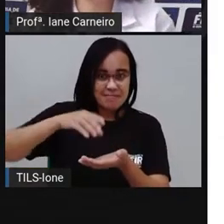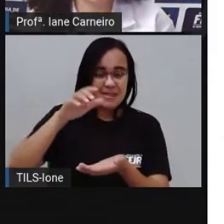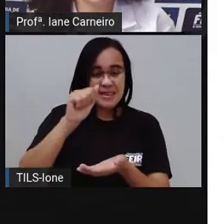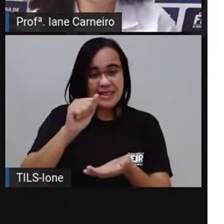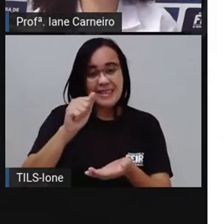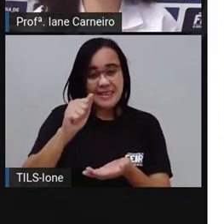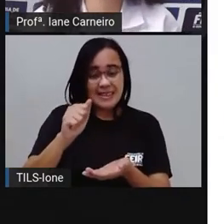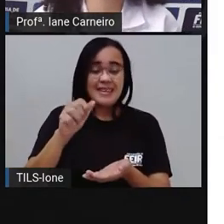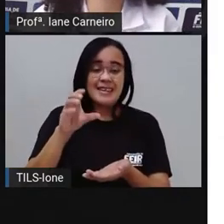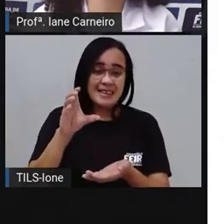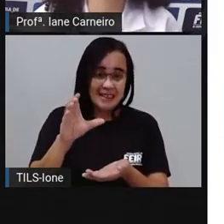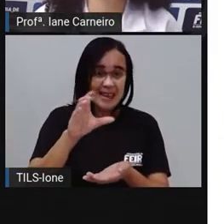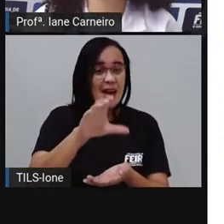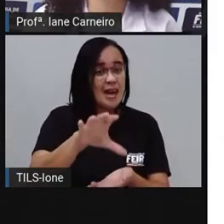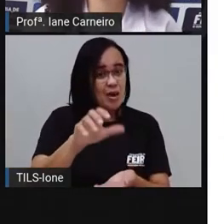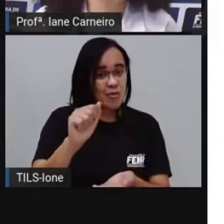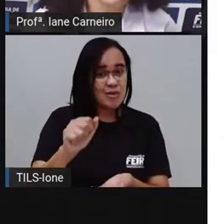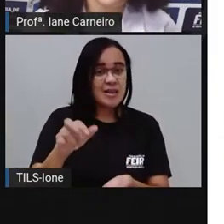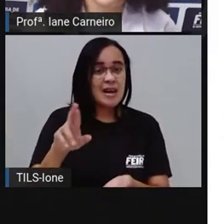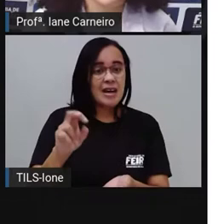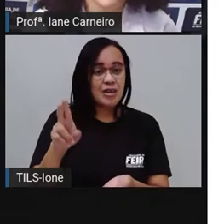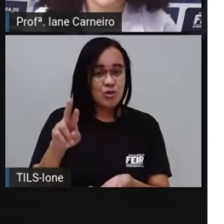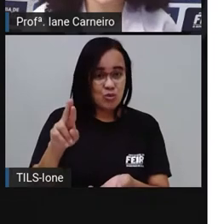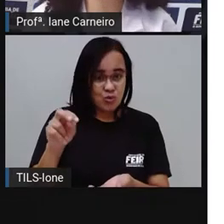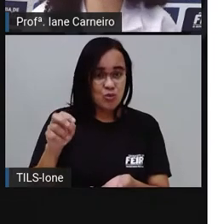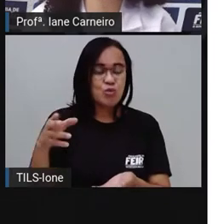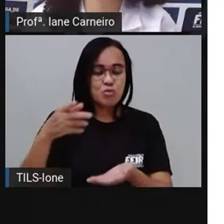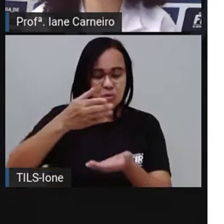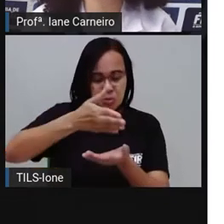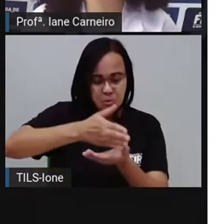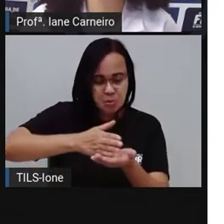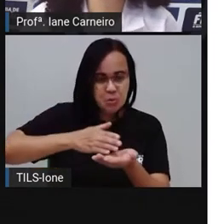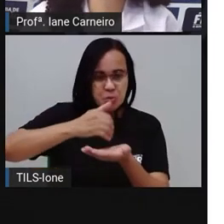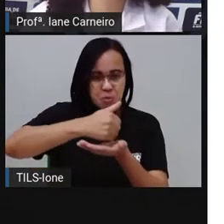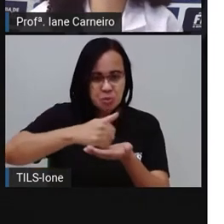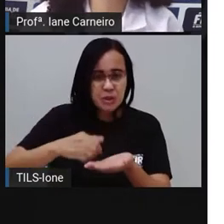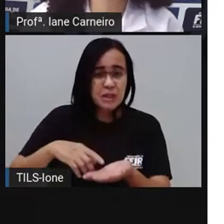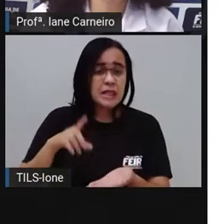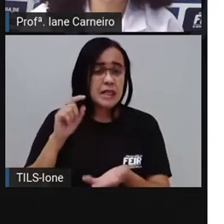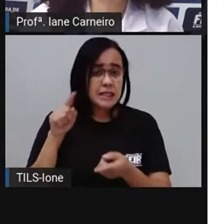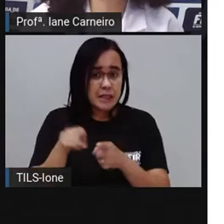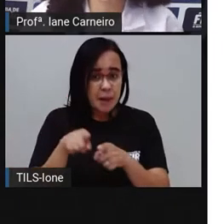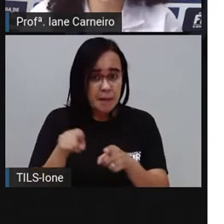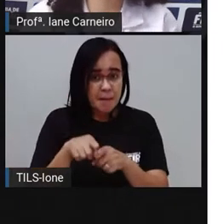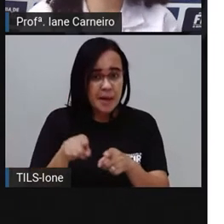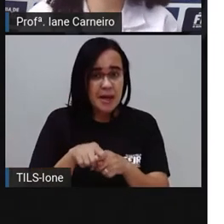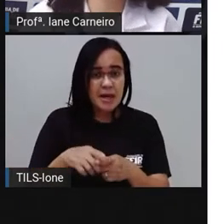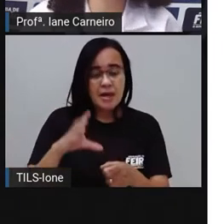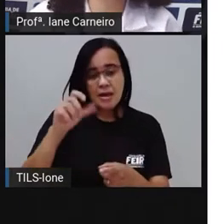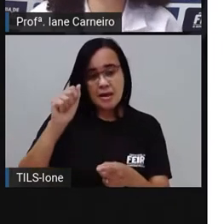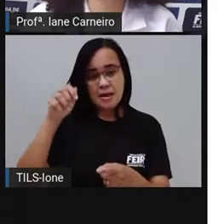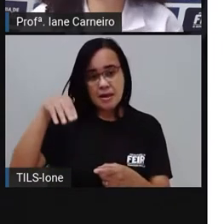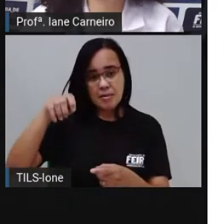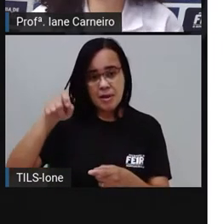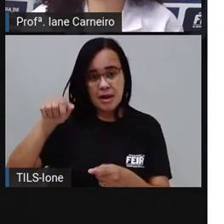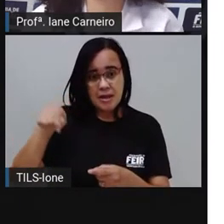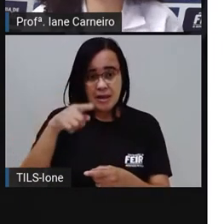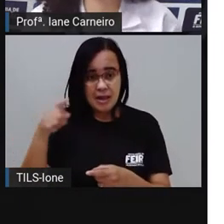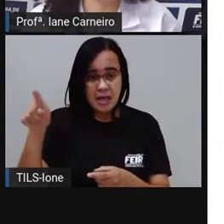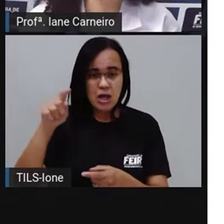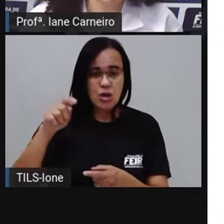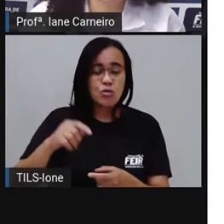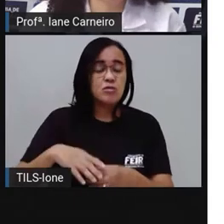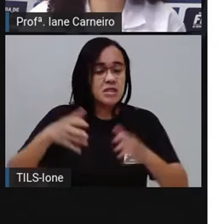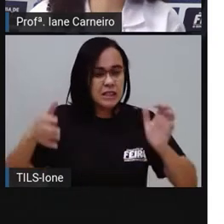o vatapá, né? Coloca também camarão. Eita, que delícia! E coloca a salada, né? Que é a